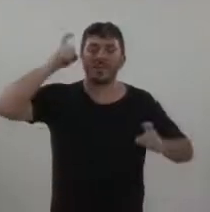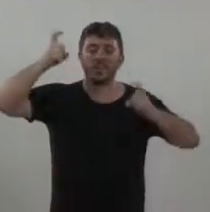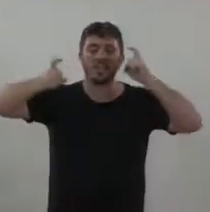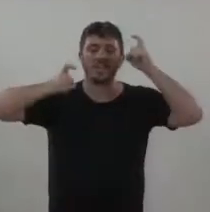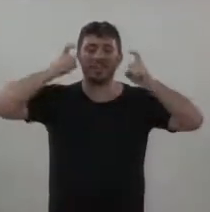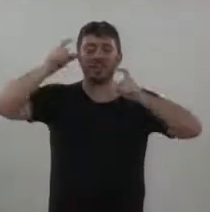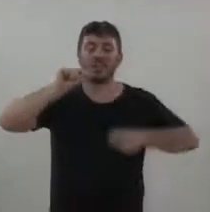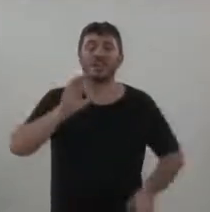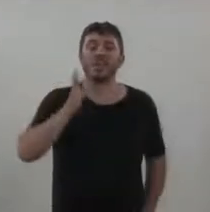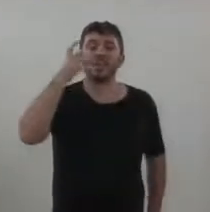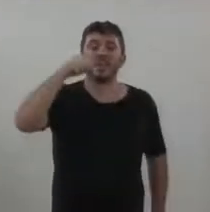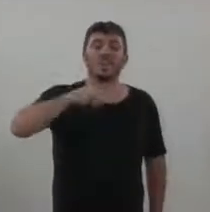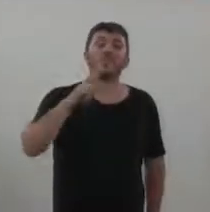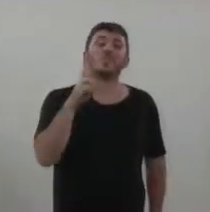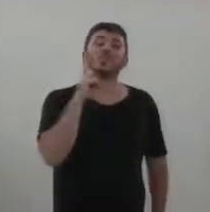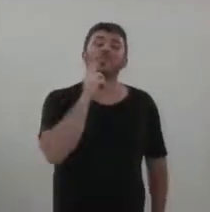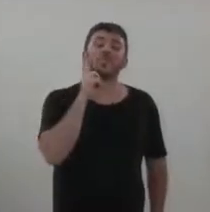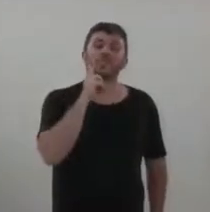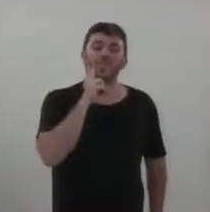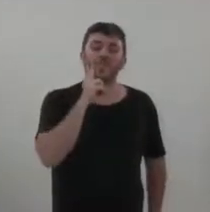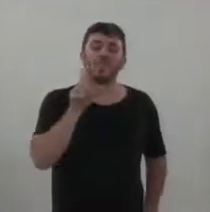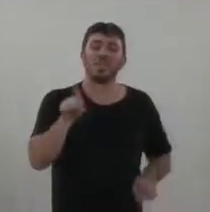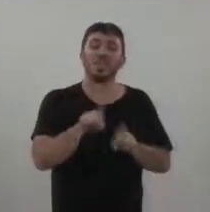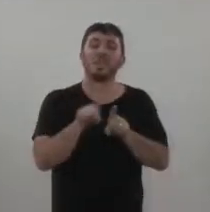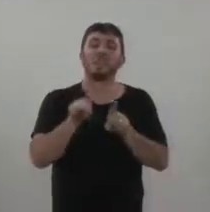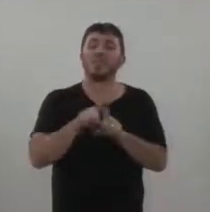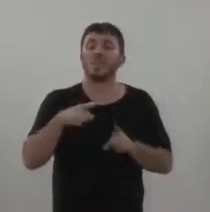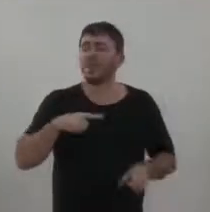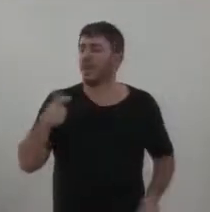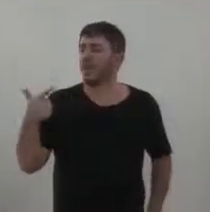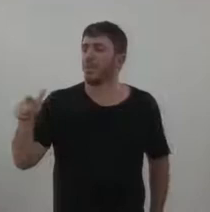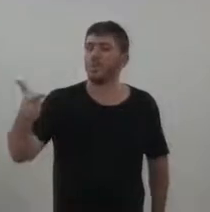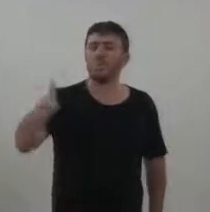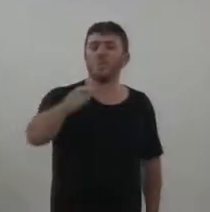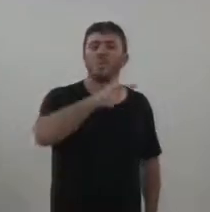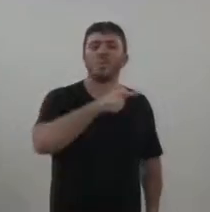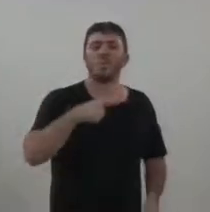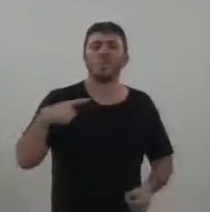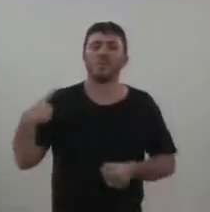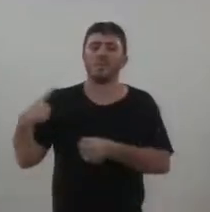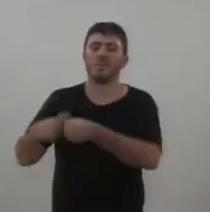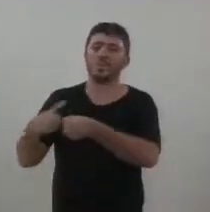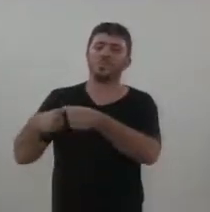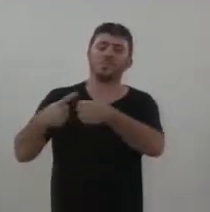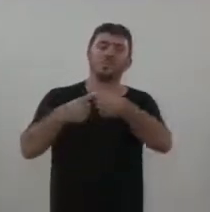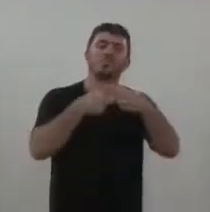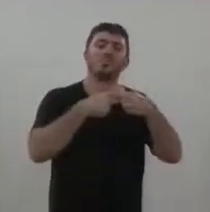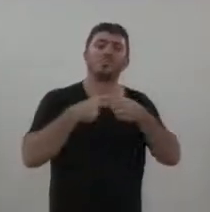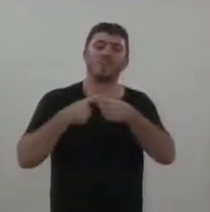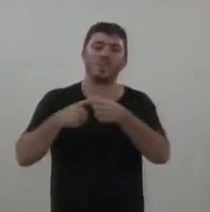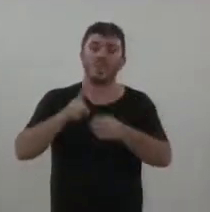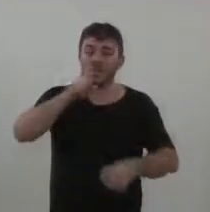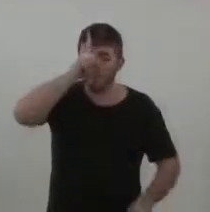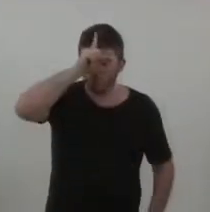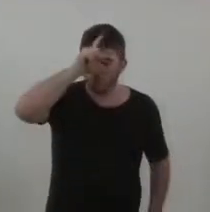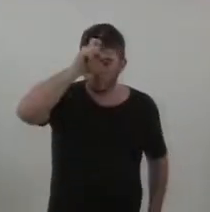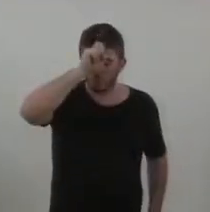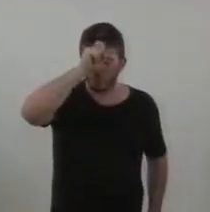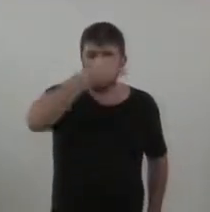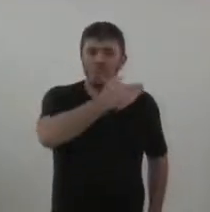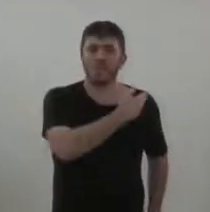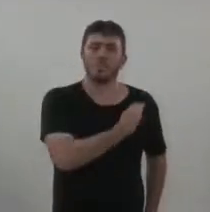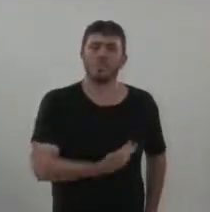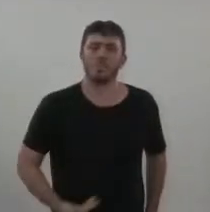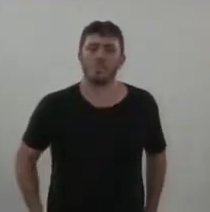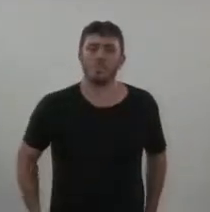em Vinhedo e também em outras cidades e hospitais, tanto da empresa, tanto como público, como privado. E é